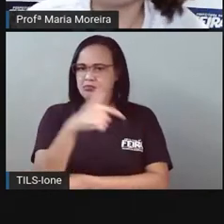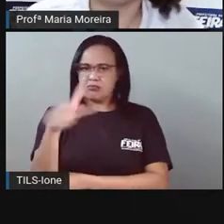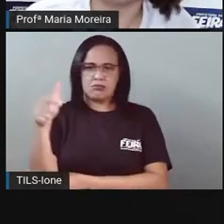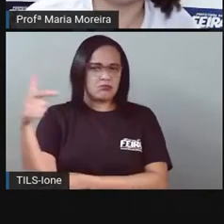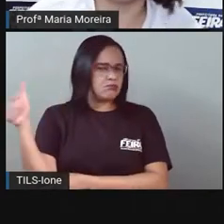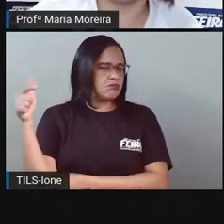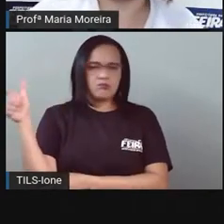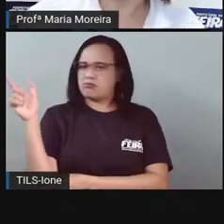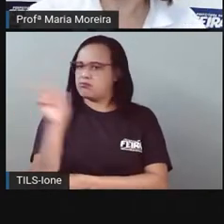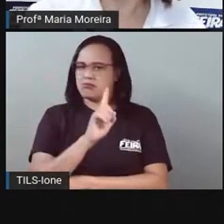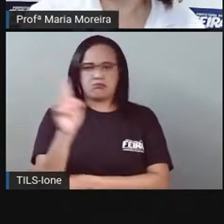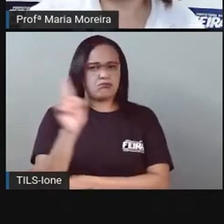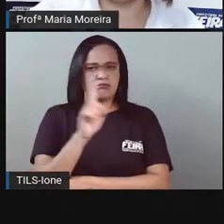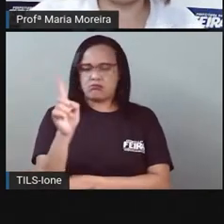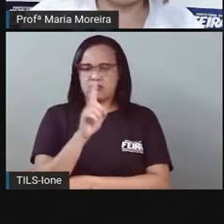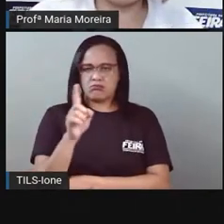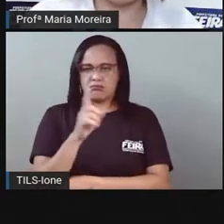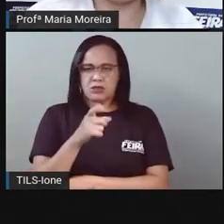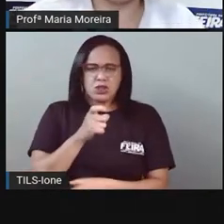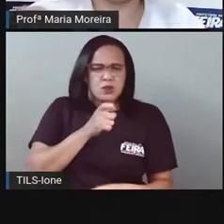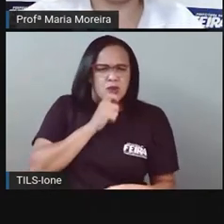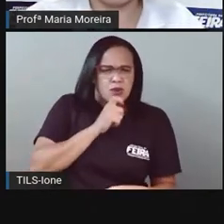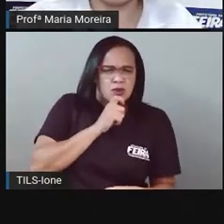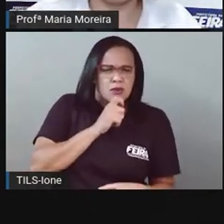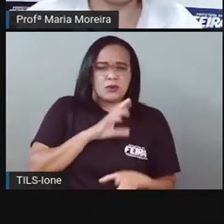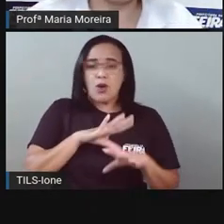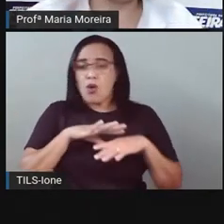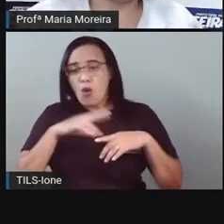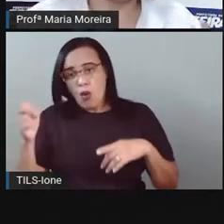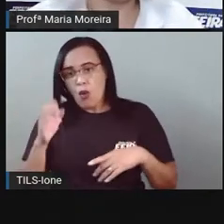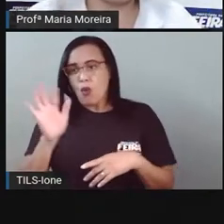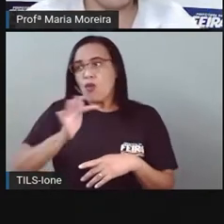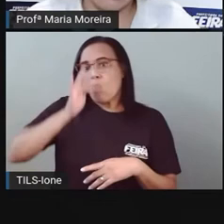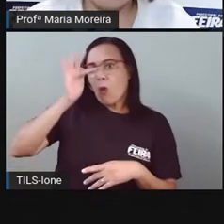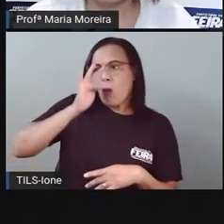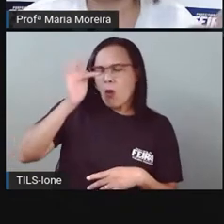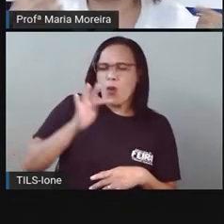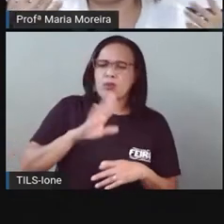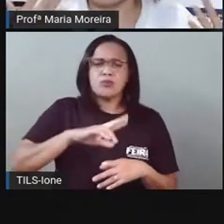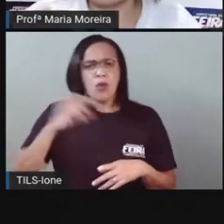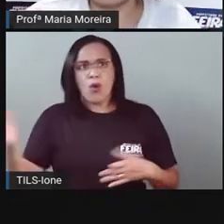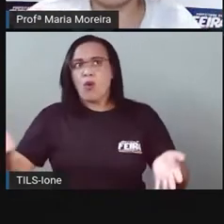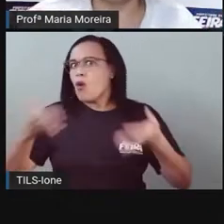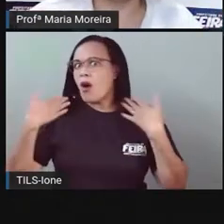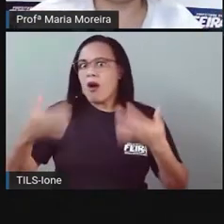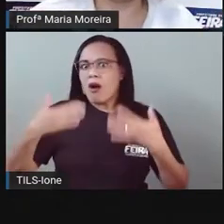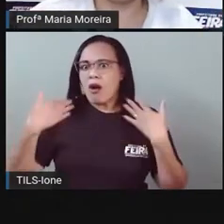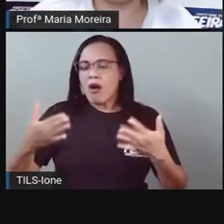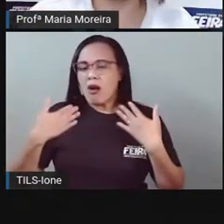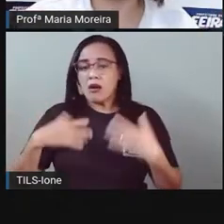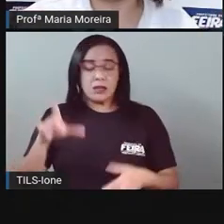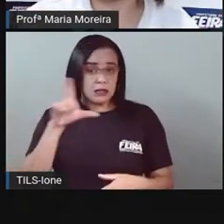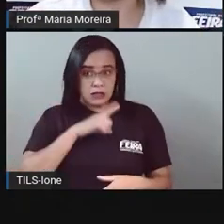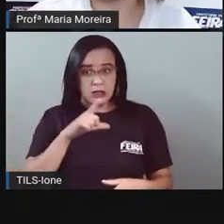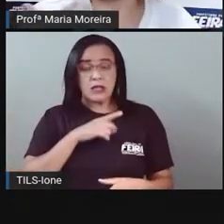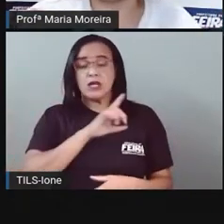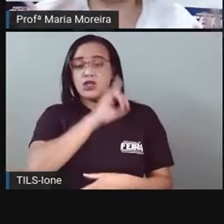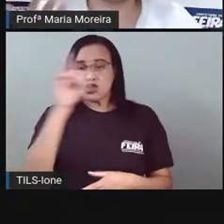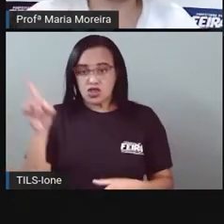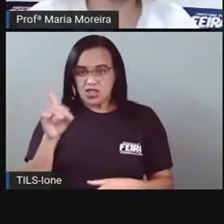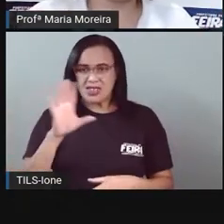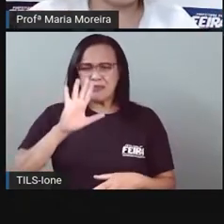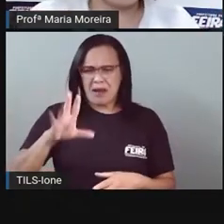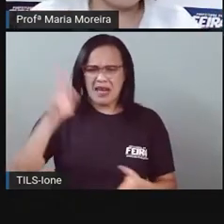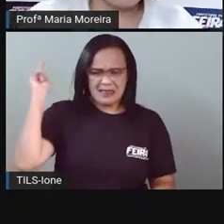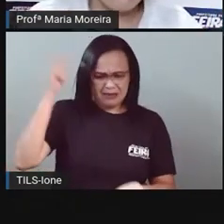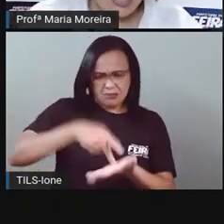Agora não, primavera. Não é bem assim. Tem as datas para a gente se nortear, se basear e saber quando começa uma coisa, em que